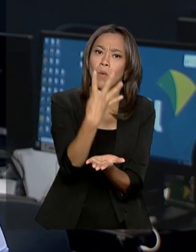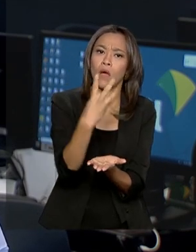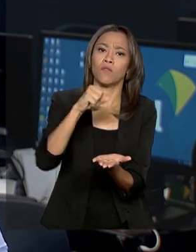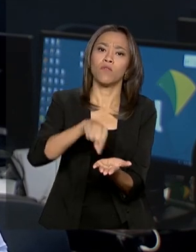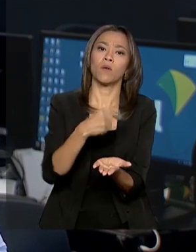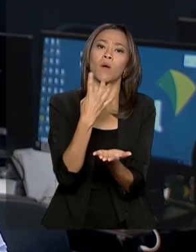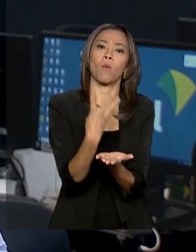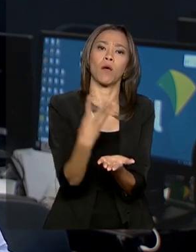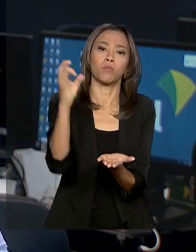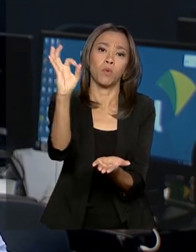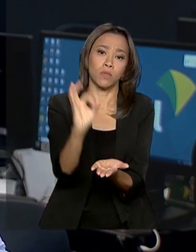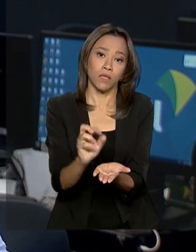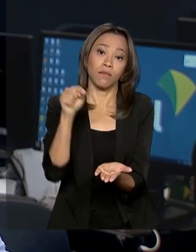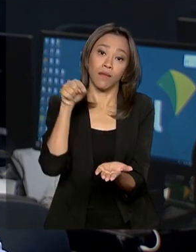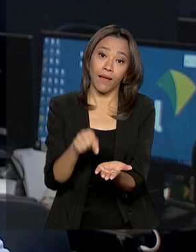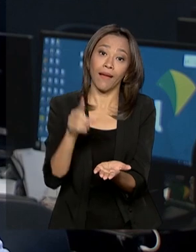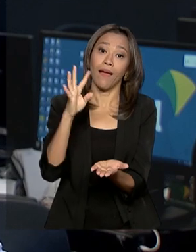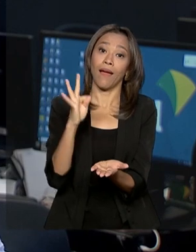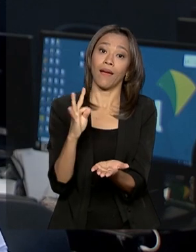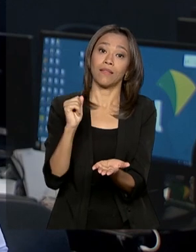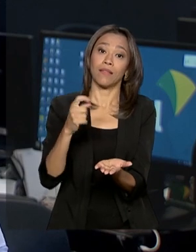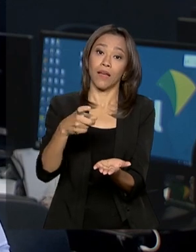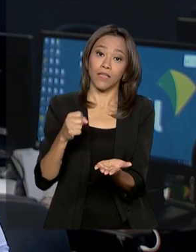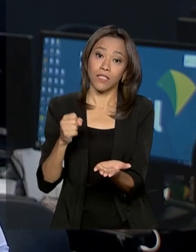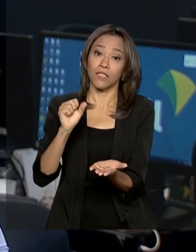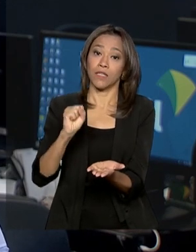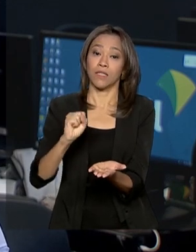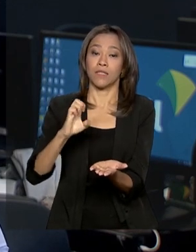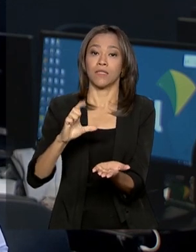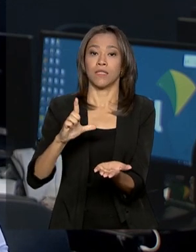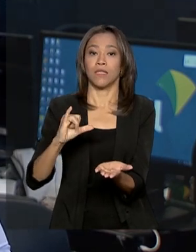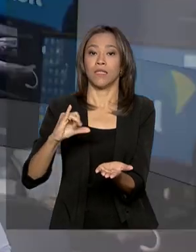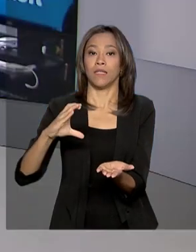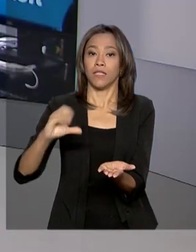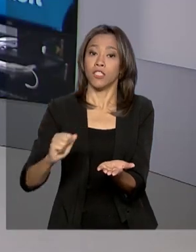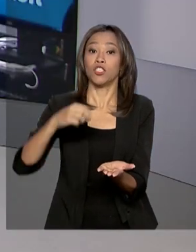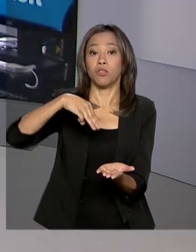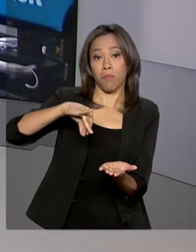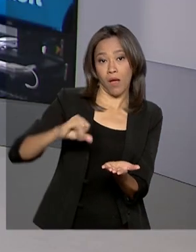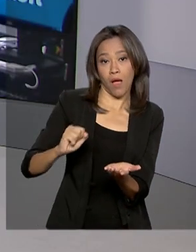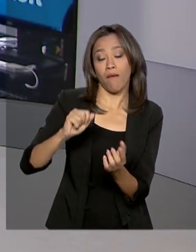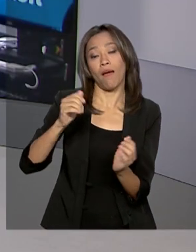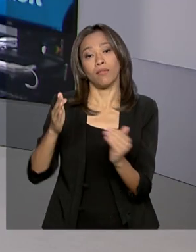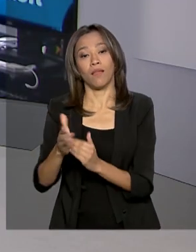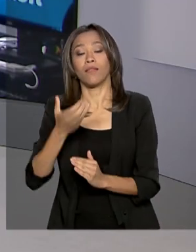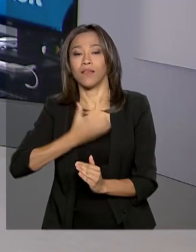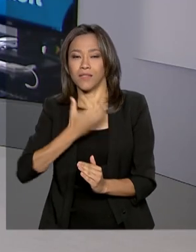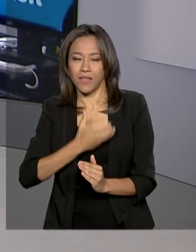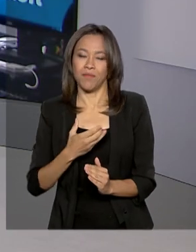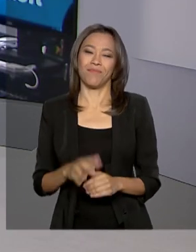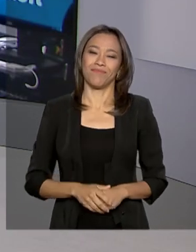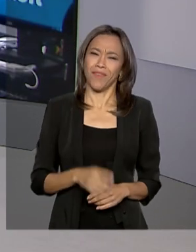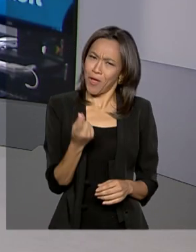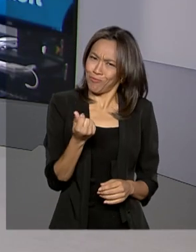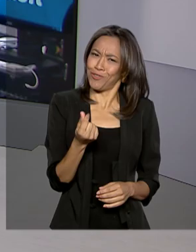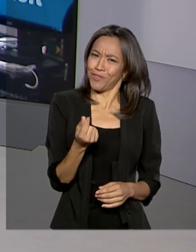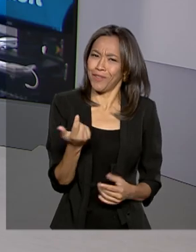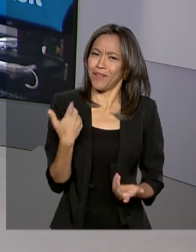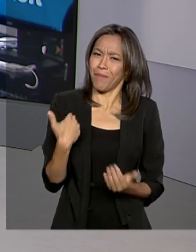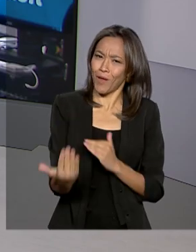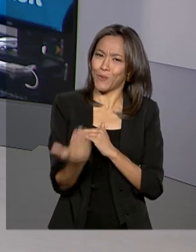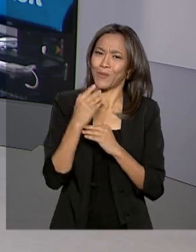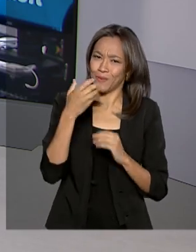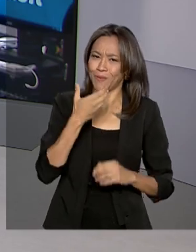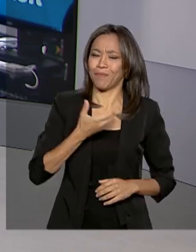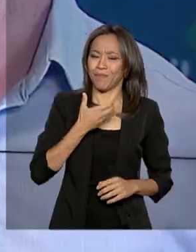% referente à taxa Selic de maio a dezembro. Renata. Dinheirinho extra aí para o final de ano, né, Dimas? Obrigada pelas suas